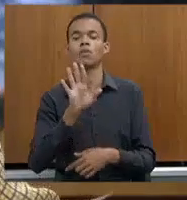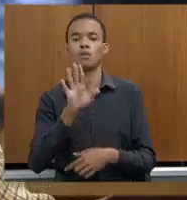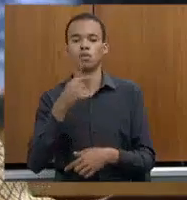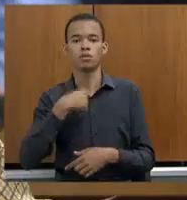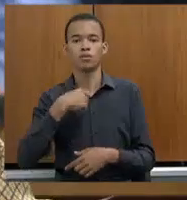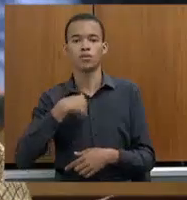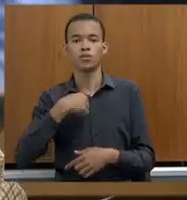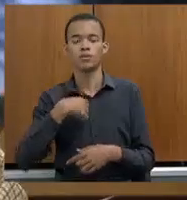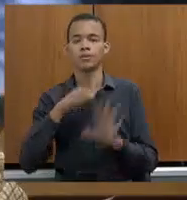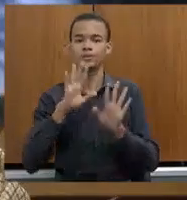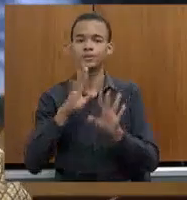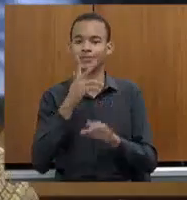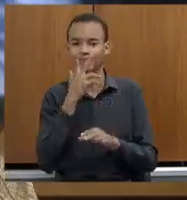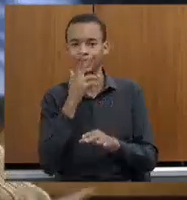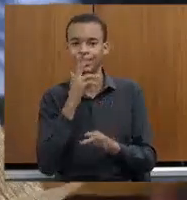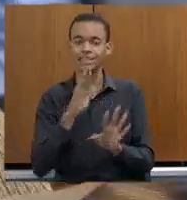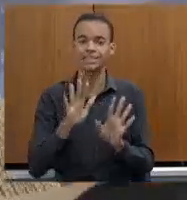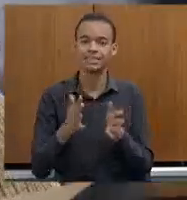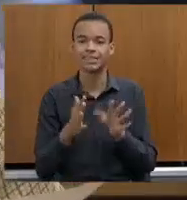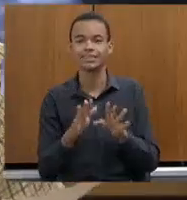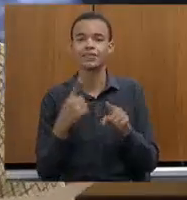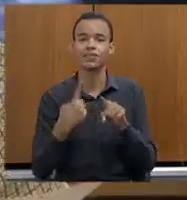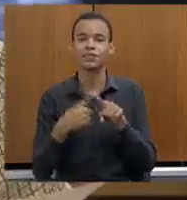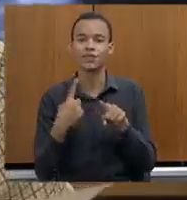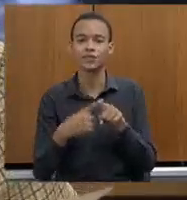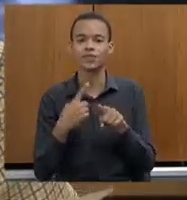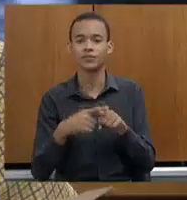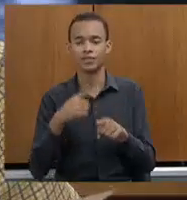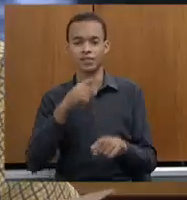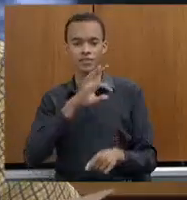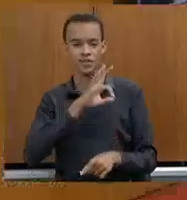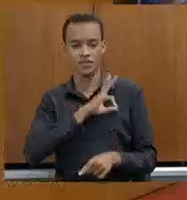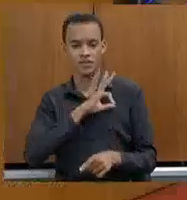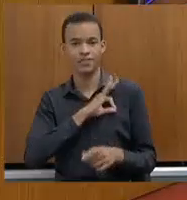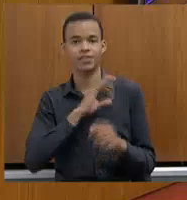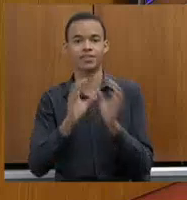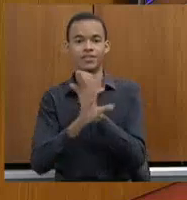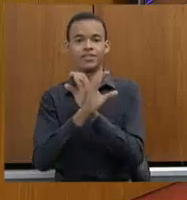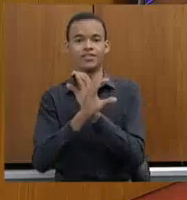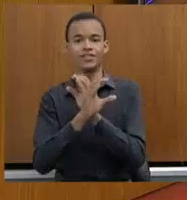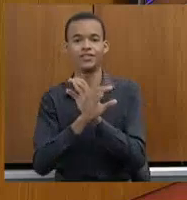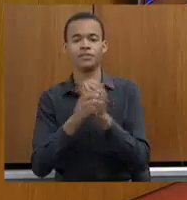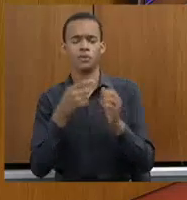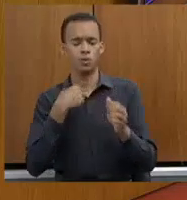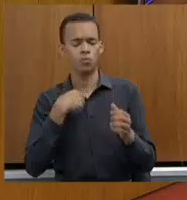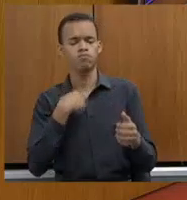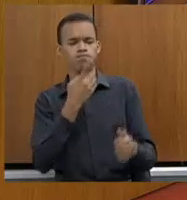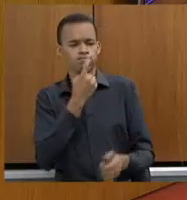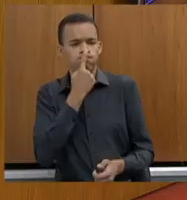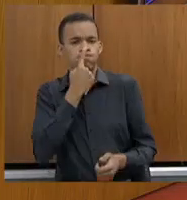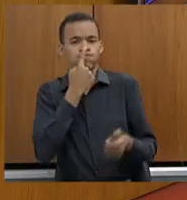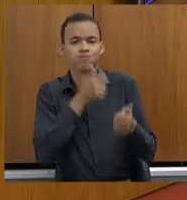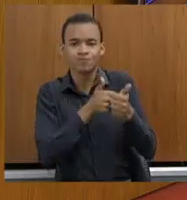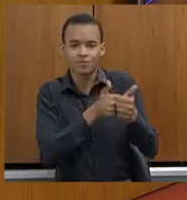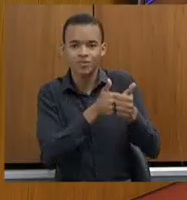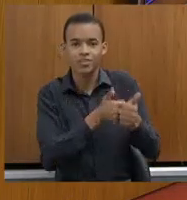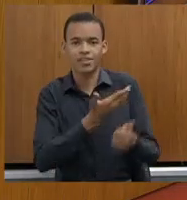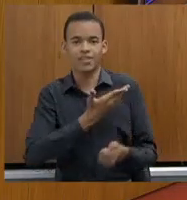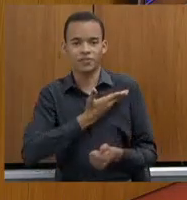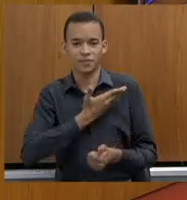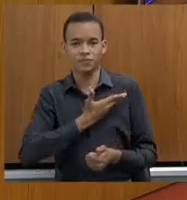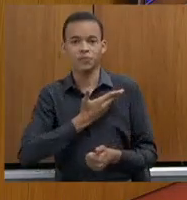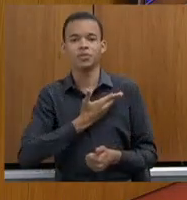muito informal no cumprimento, porque eu considero a Polícia Civil, doutor Joaquim, muito próxima, muita amiga. Então, vou ser